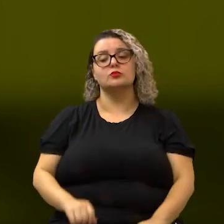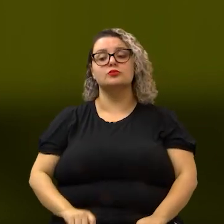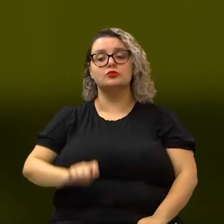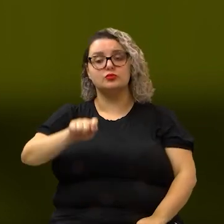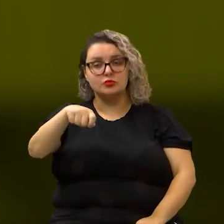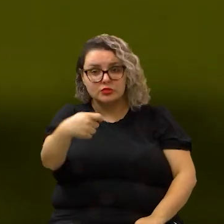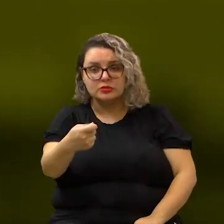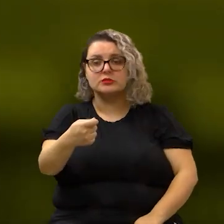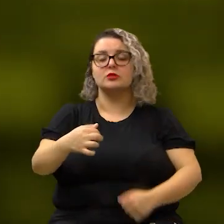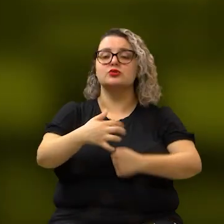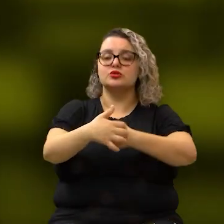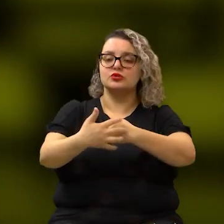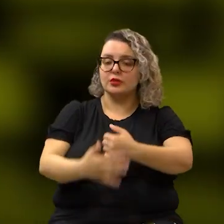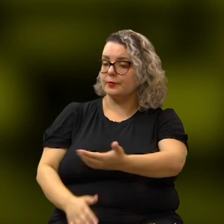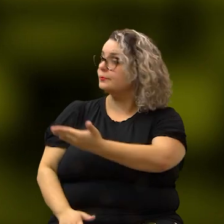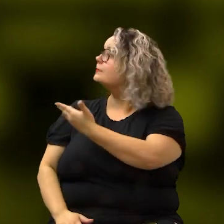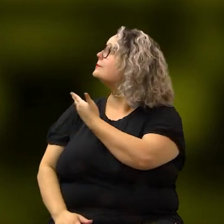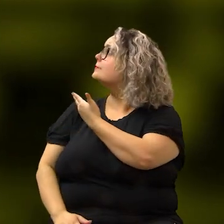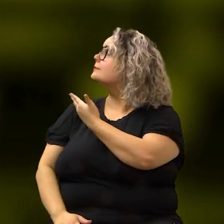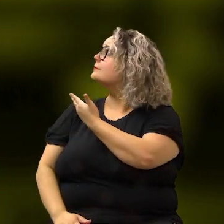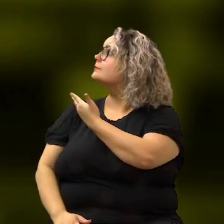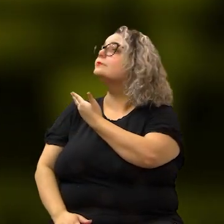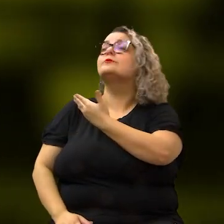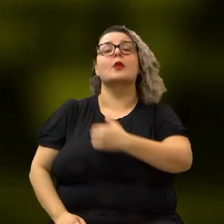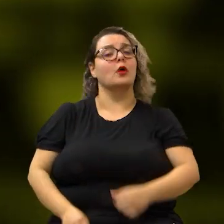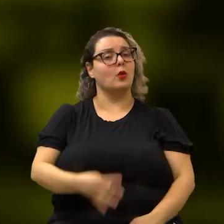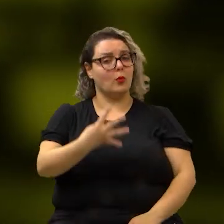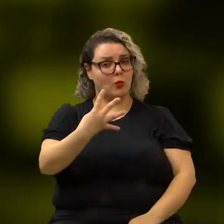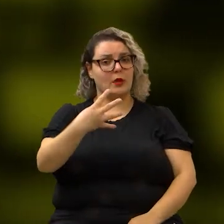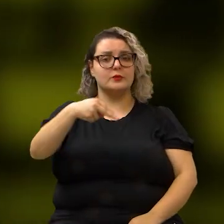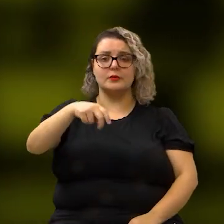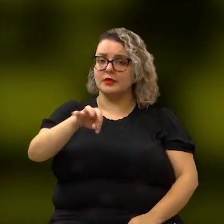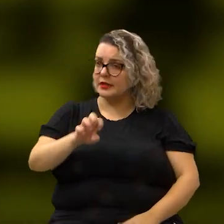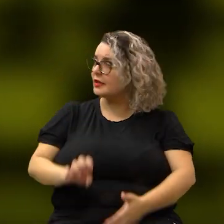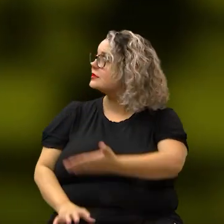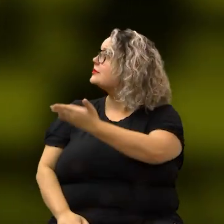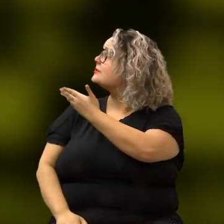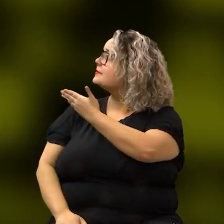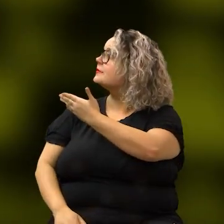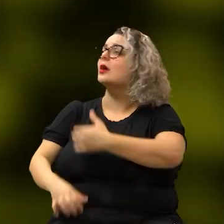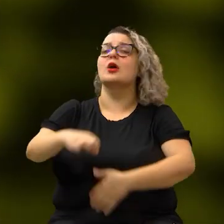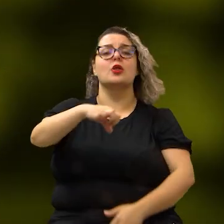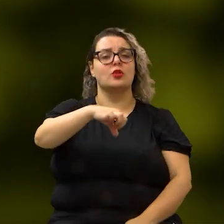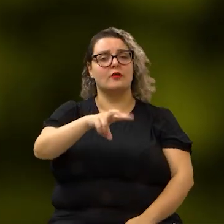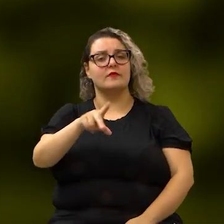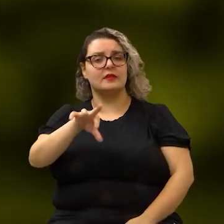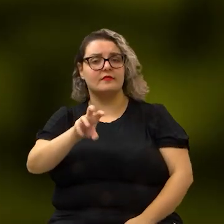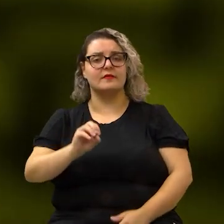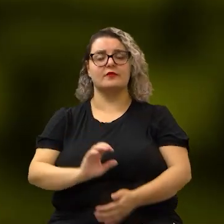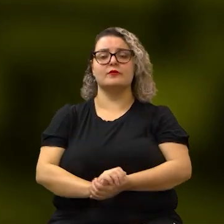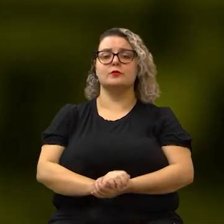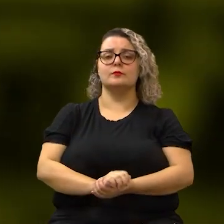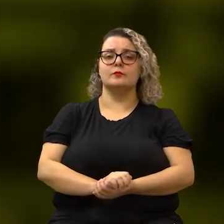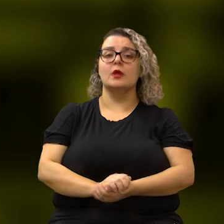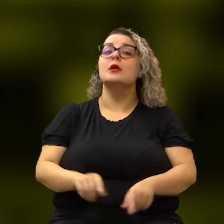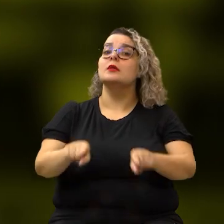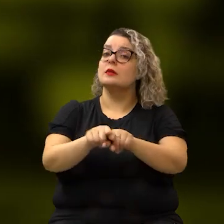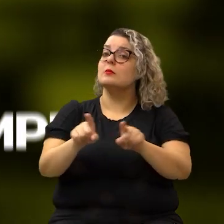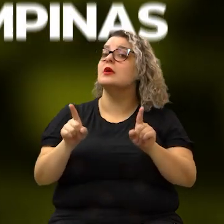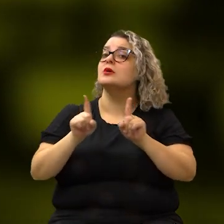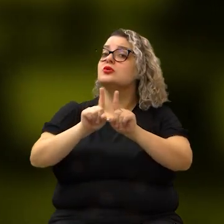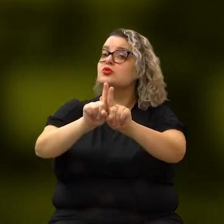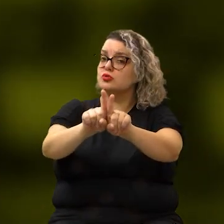através do sinal digital 11.3, do canal 4 da NET e do canal 9 da Vivo Fibra.